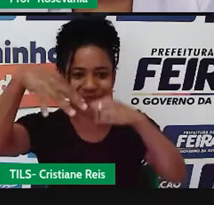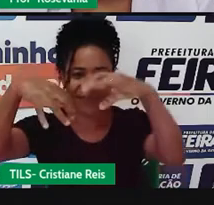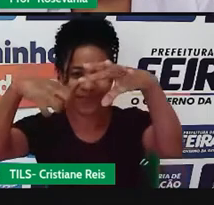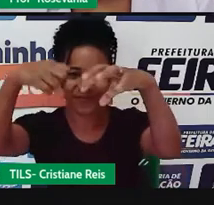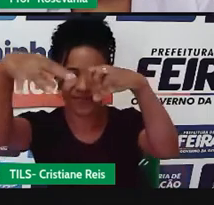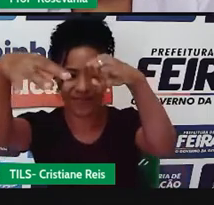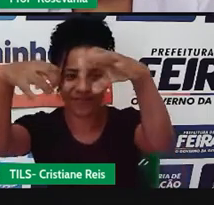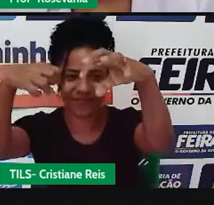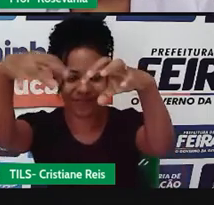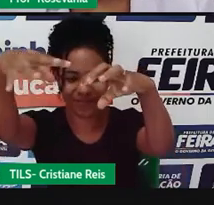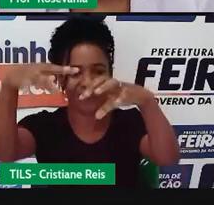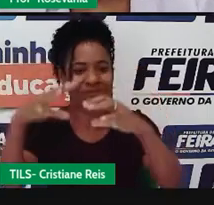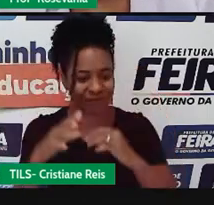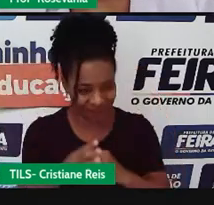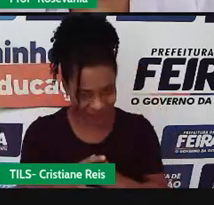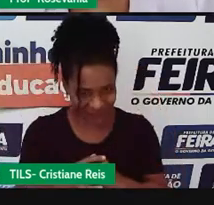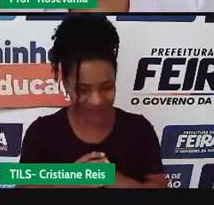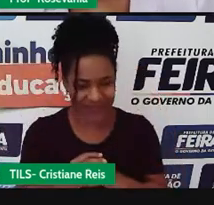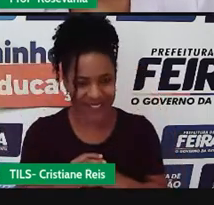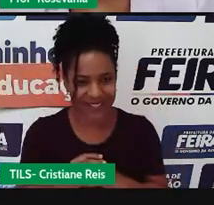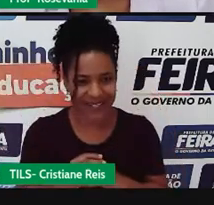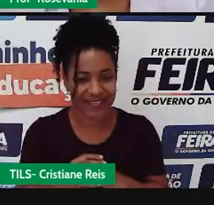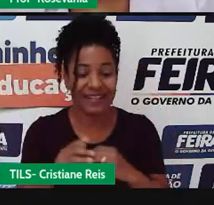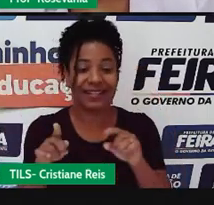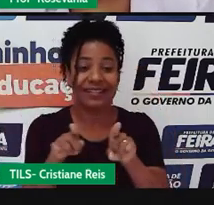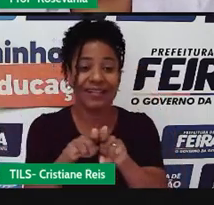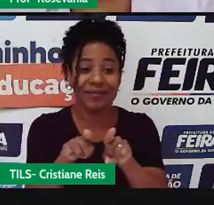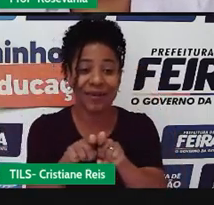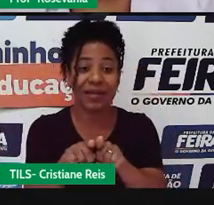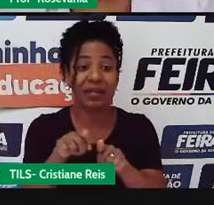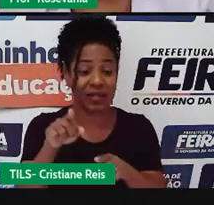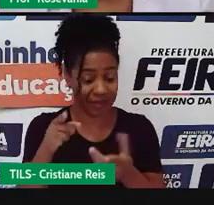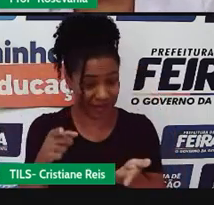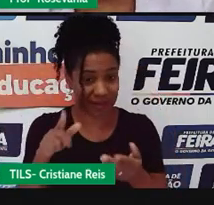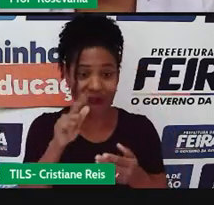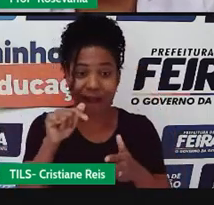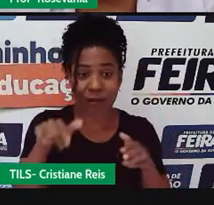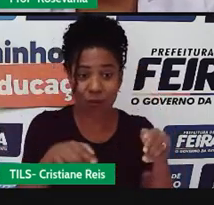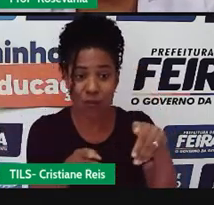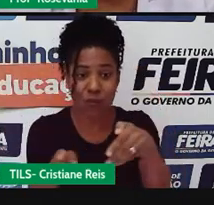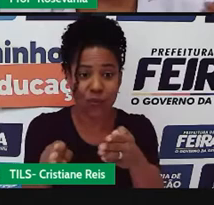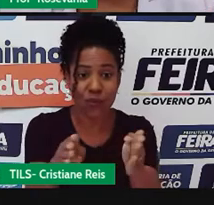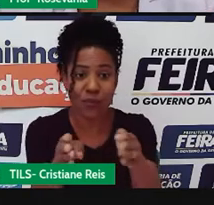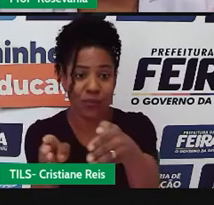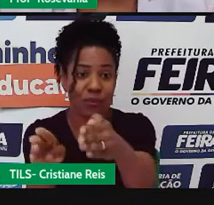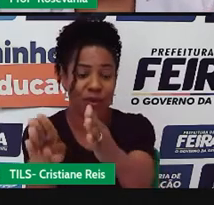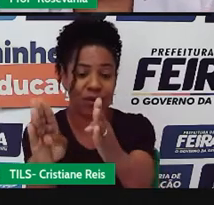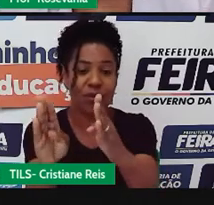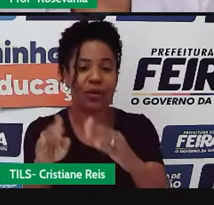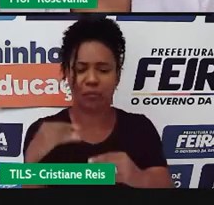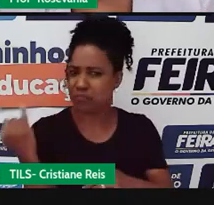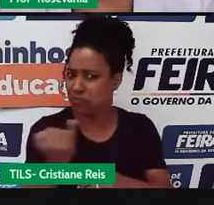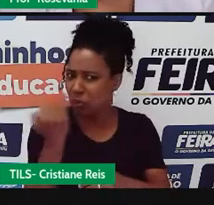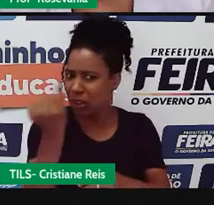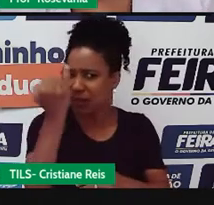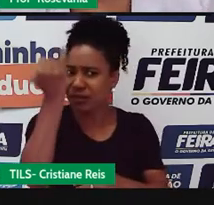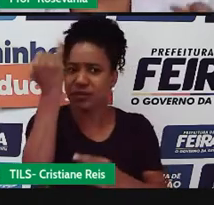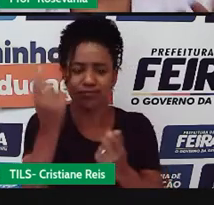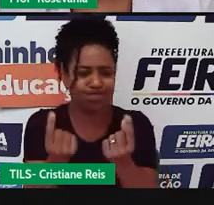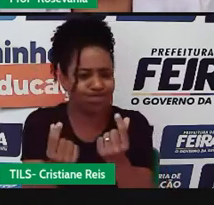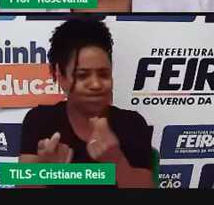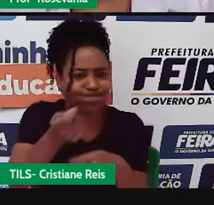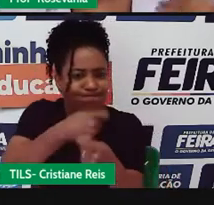que a gente tem aí, essas usinas hidrelétricas. E é um rio que não só, digamos assim, na importância econômica, mas tem